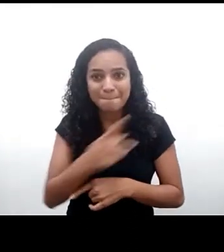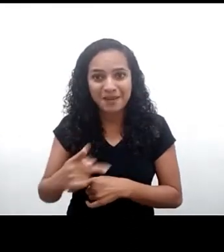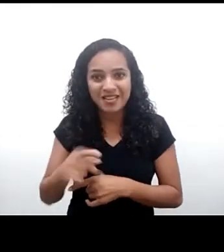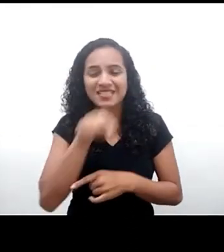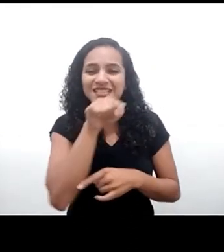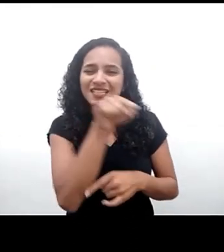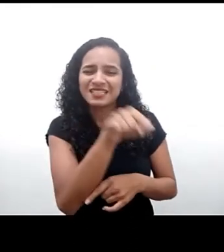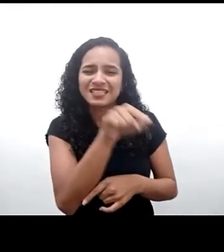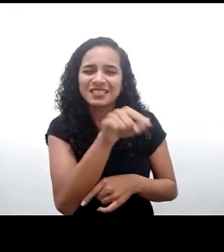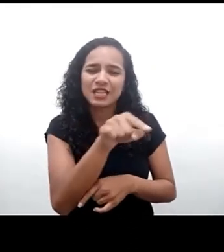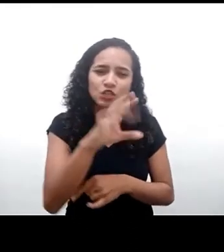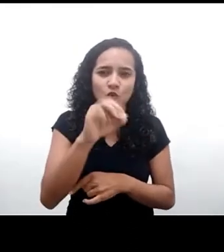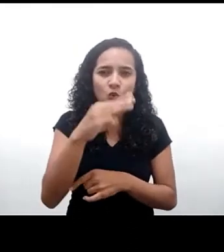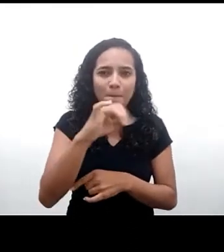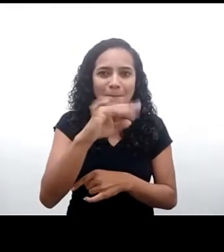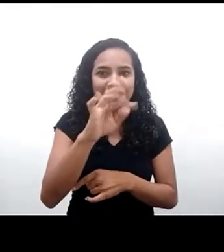fazerem as suas falas de abertura.